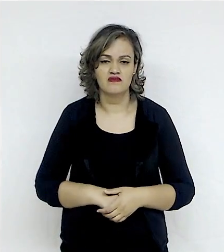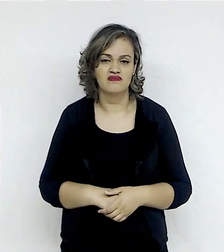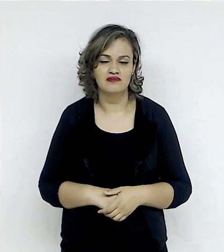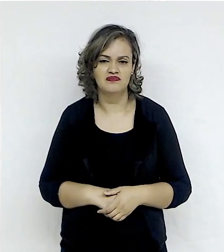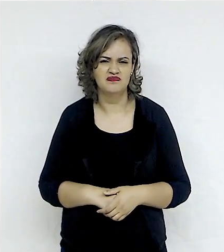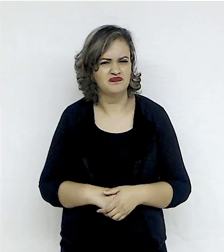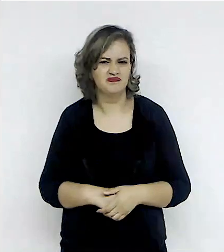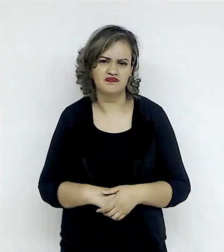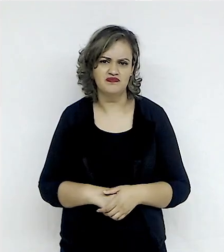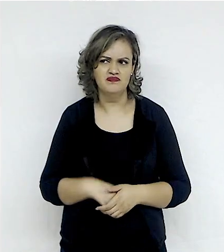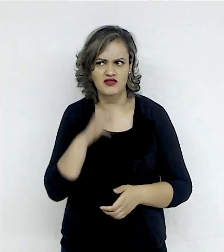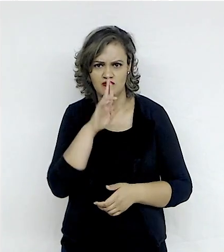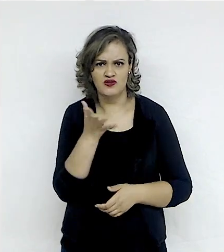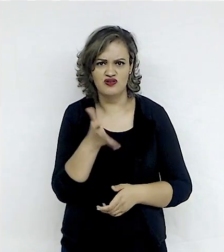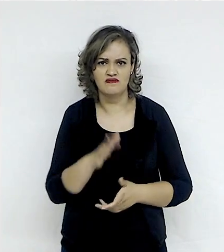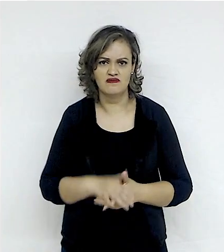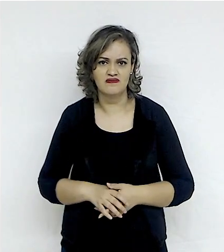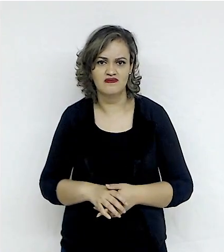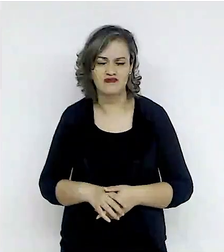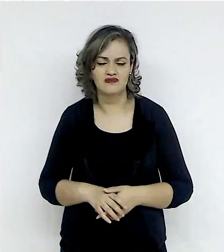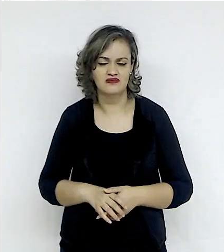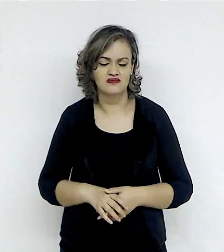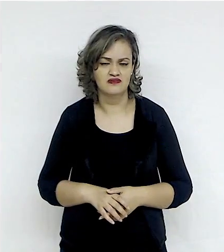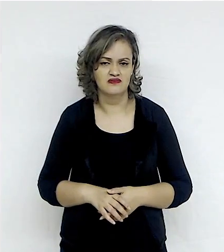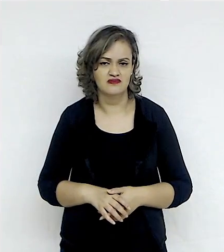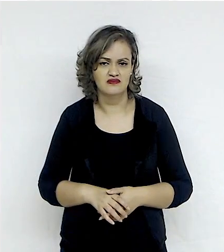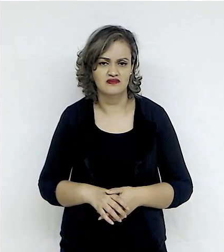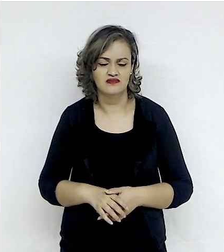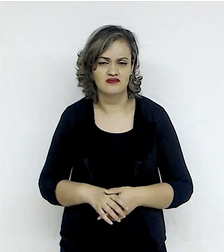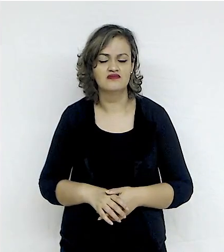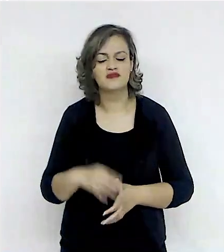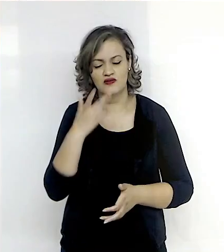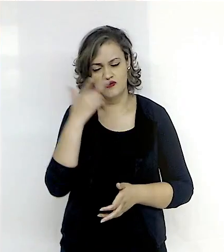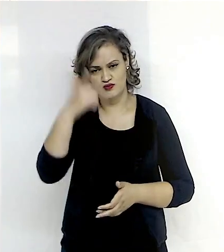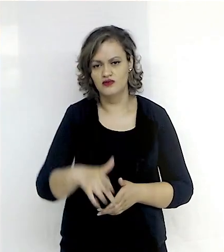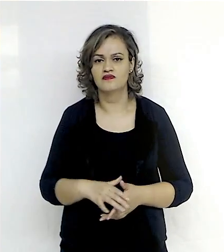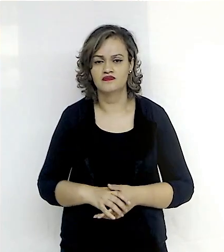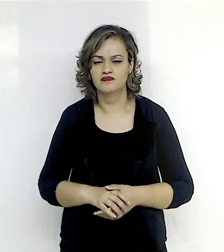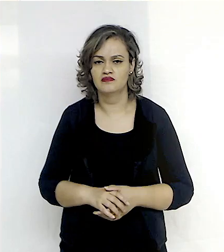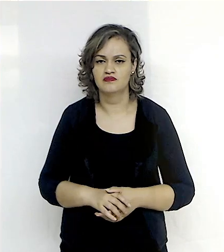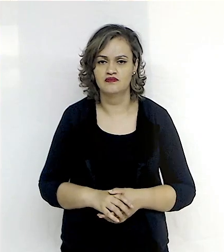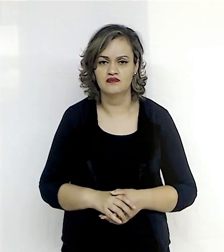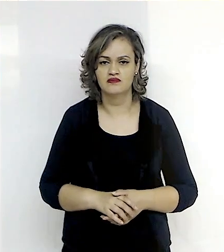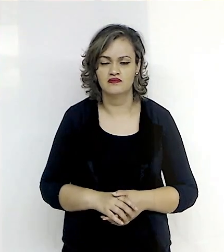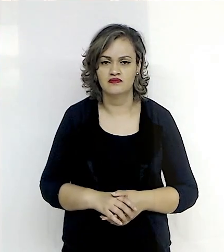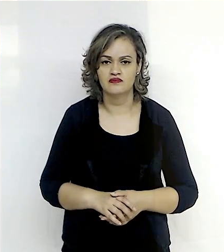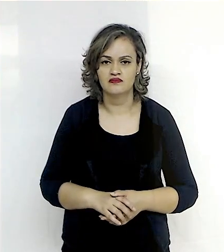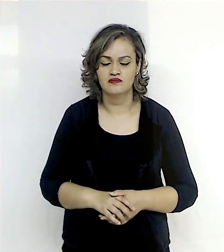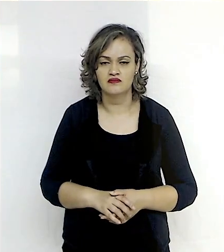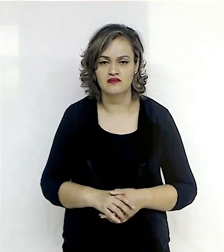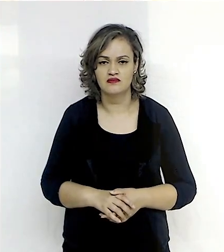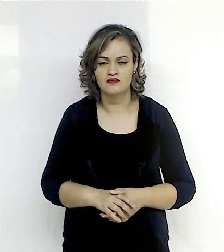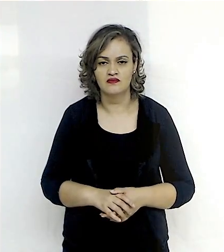Um pouco já foi respondido ao longo da apresentação. Que eu reitero um pouco as linhas centrais.